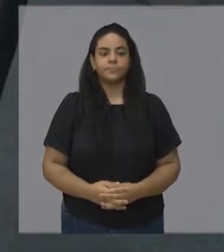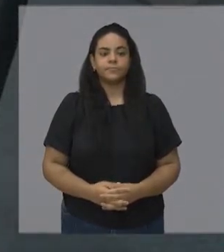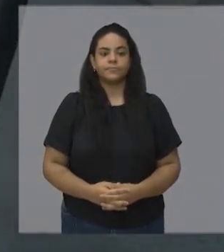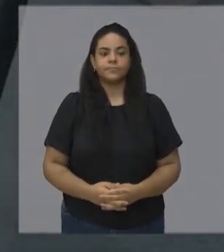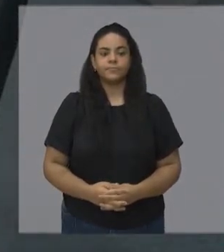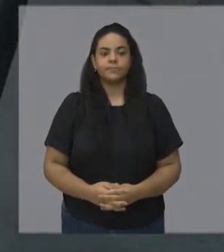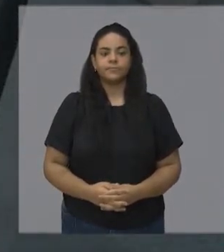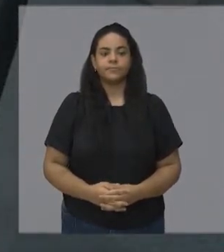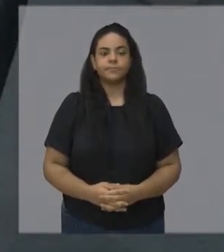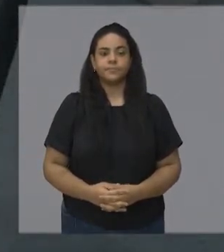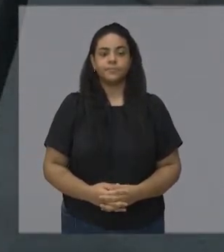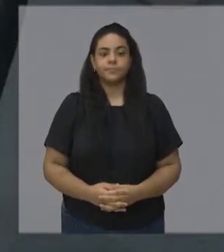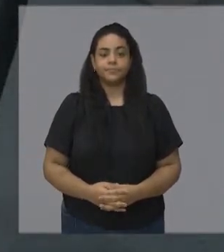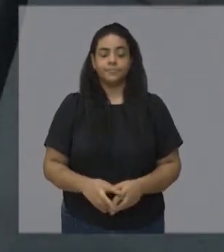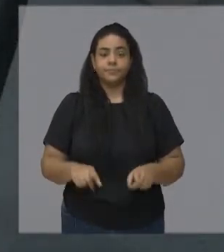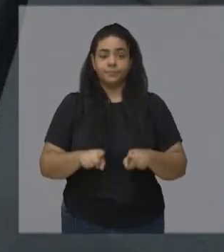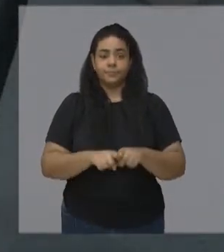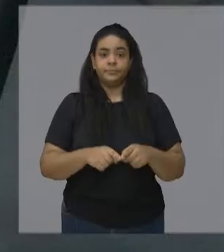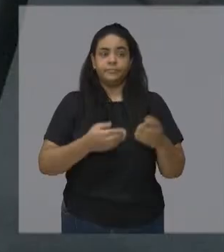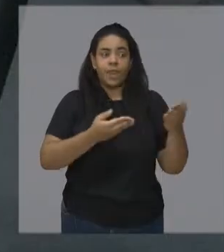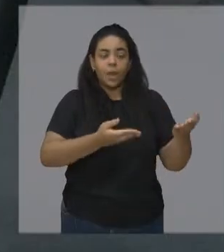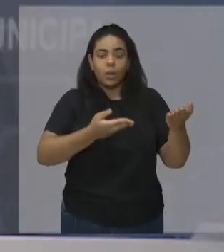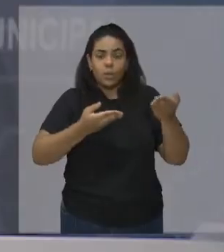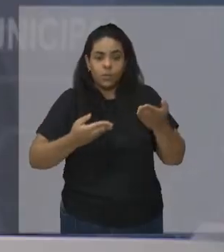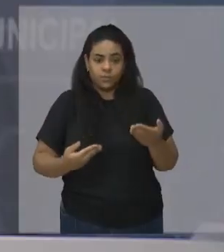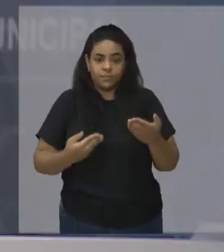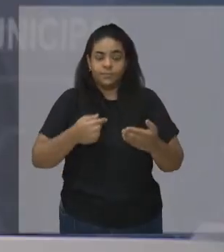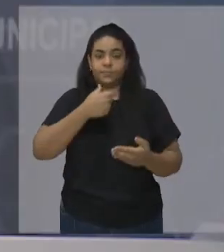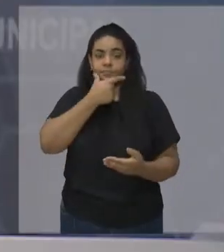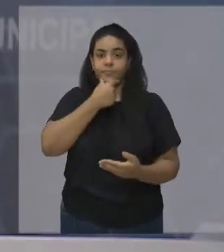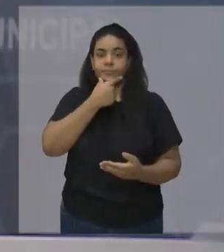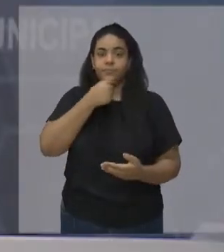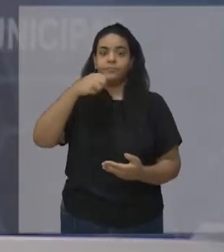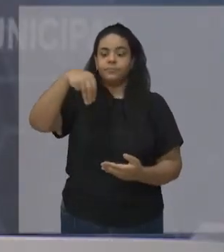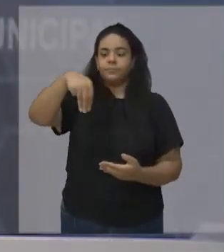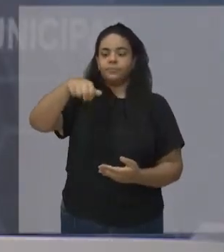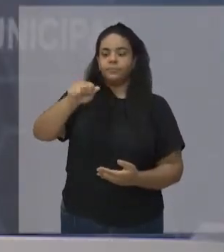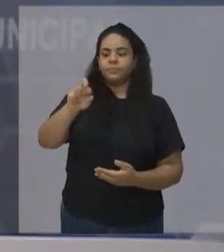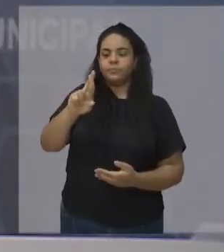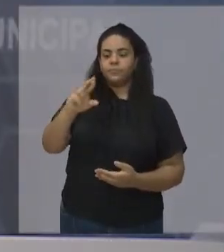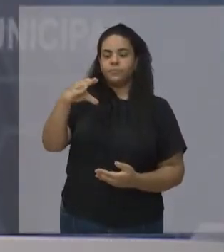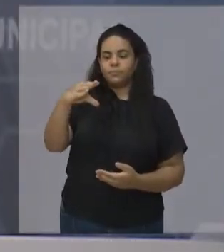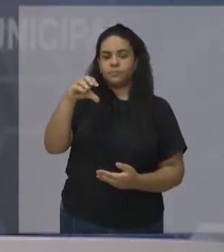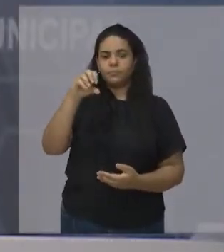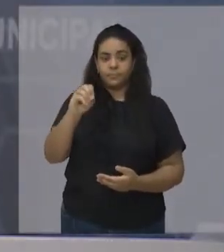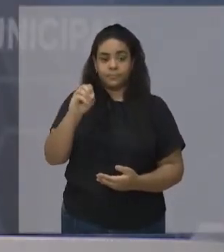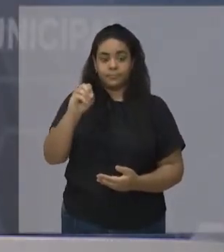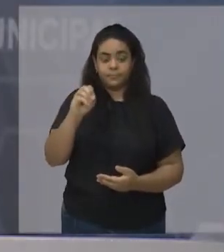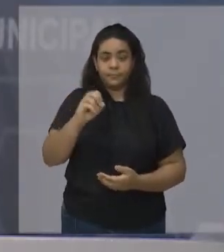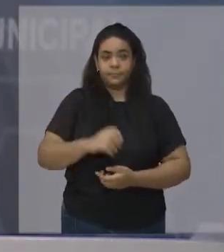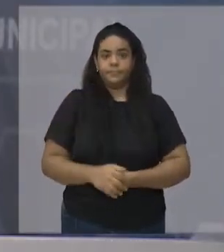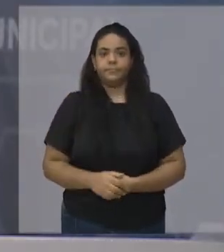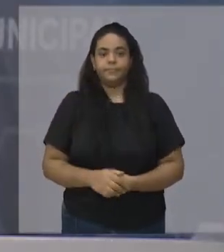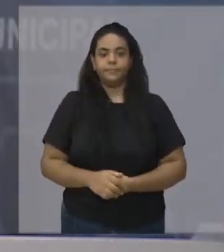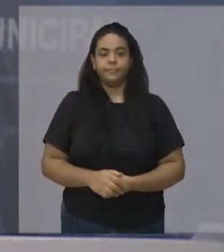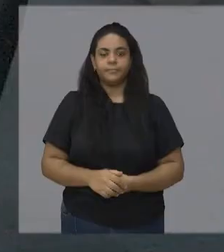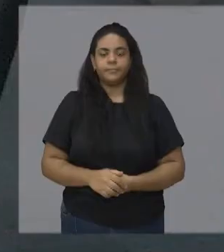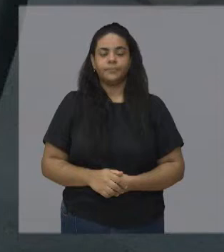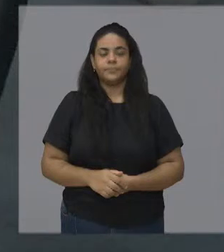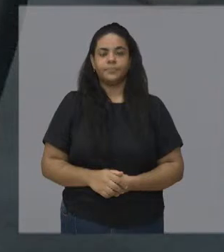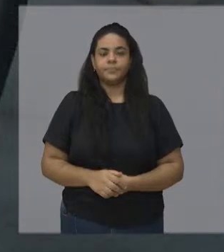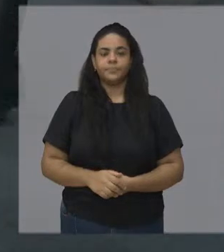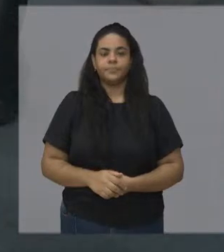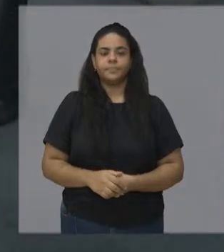Pedimos também a presença da mesa diretora do senhor Marco Olivato, representando a governança do Executivo Municipal.